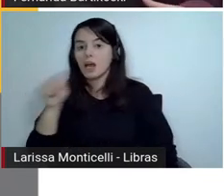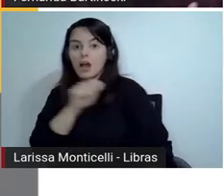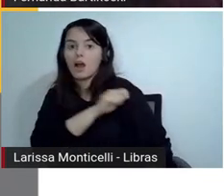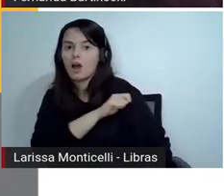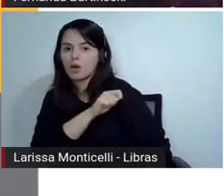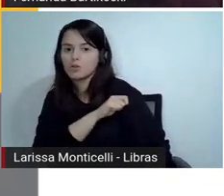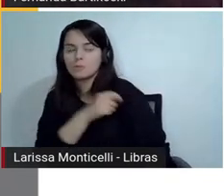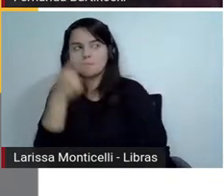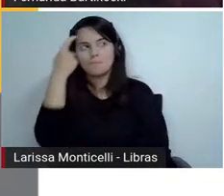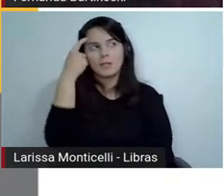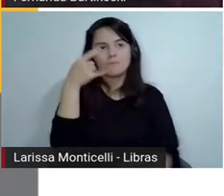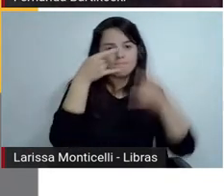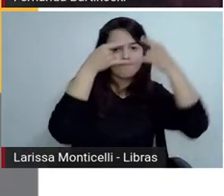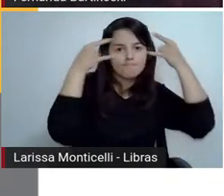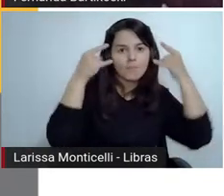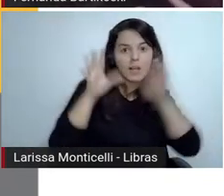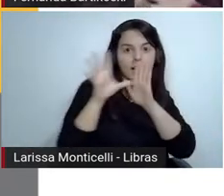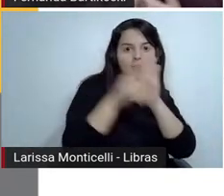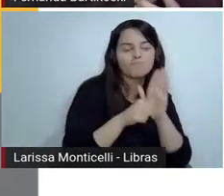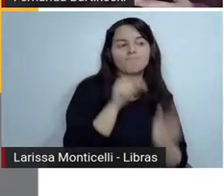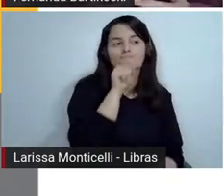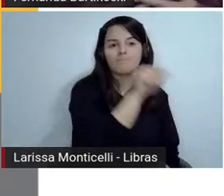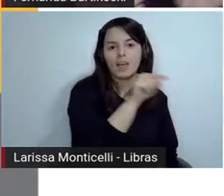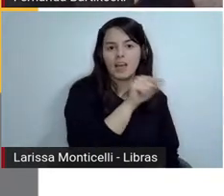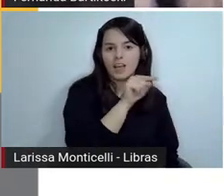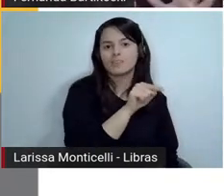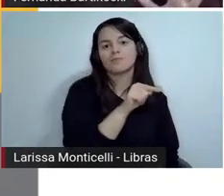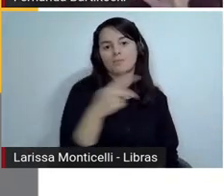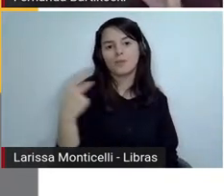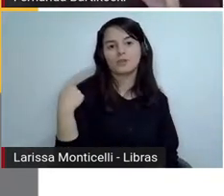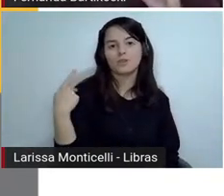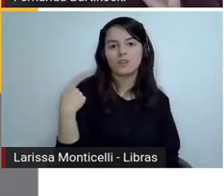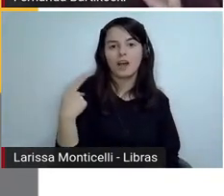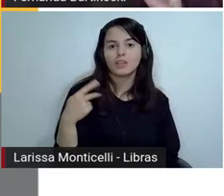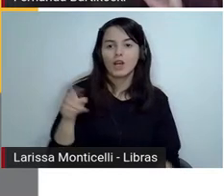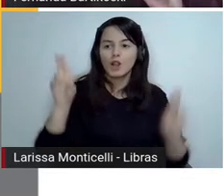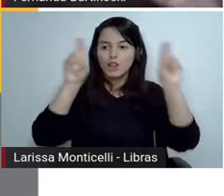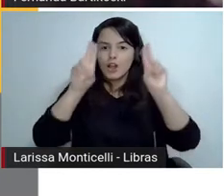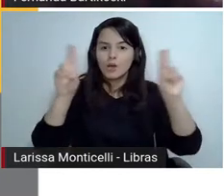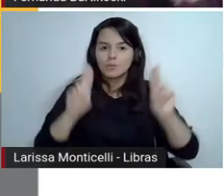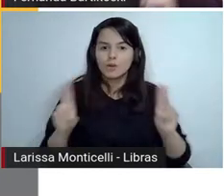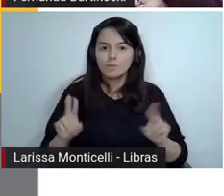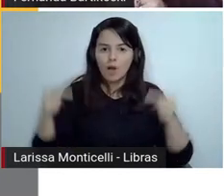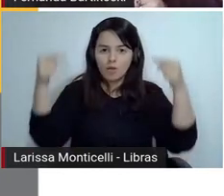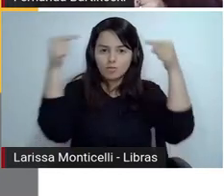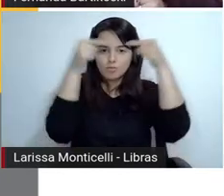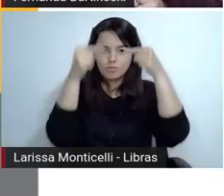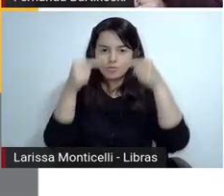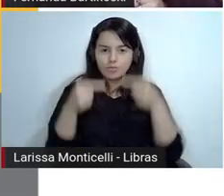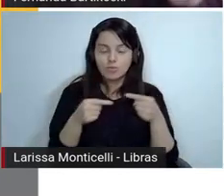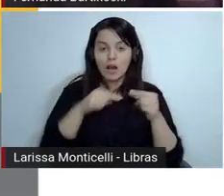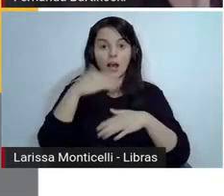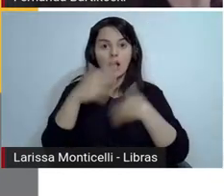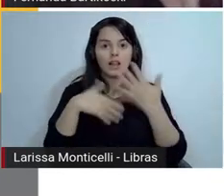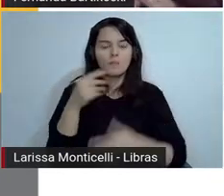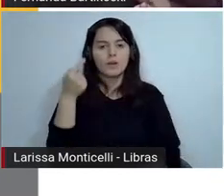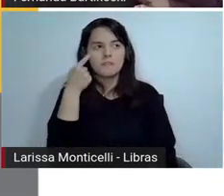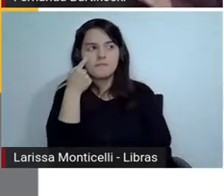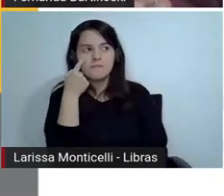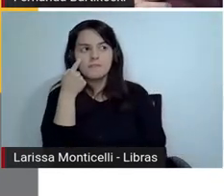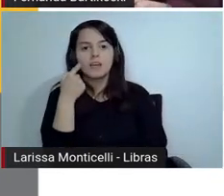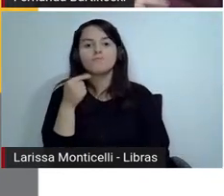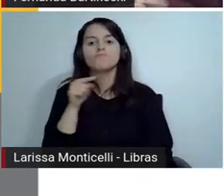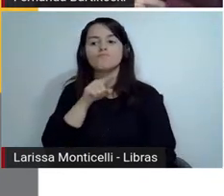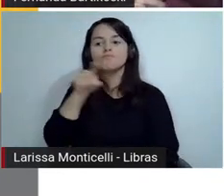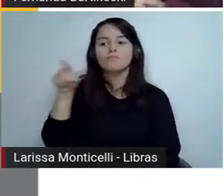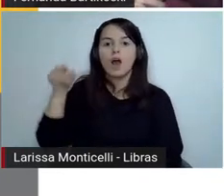tentando para ver no final né qual qual qual foi o personagem mais votado da turma porque ele